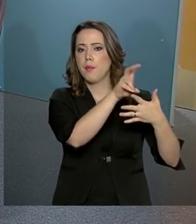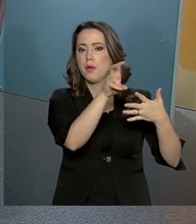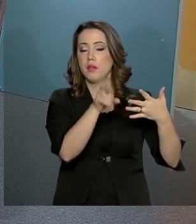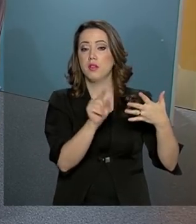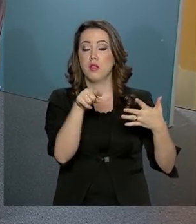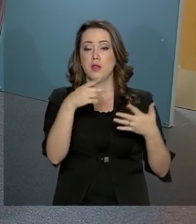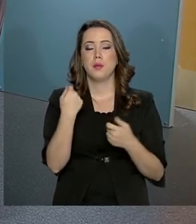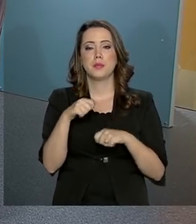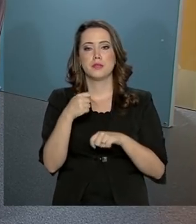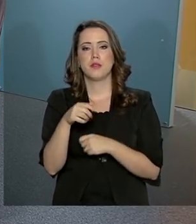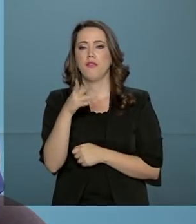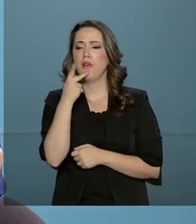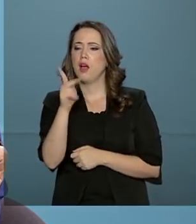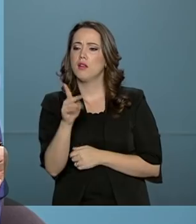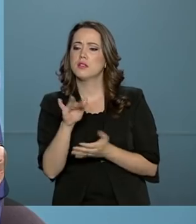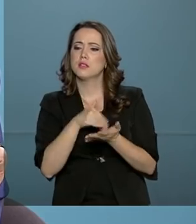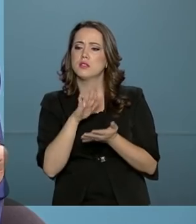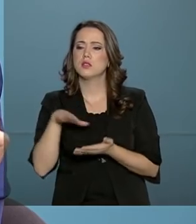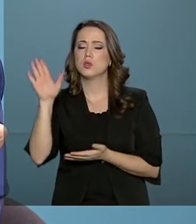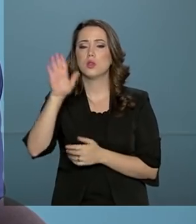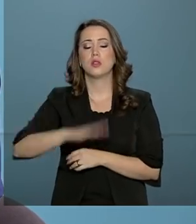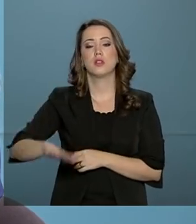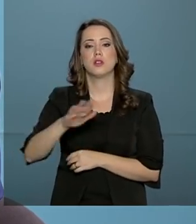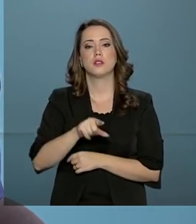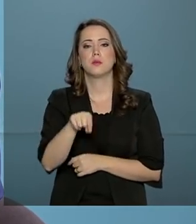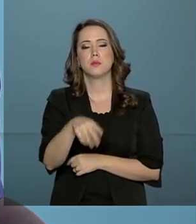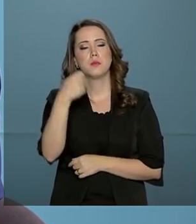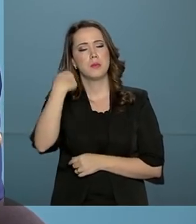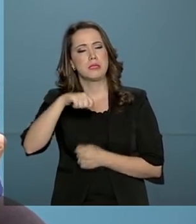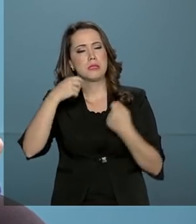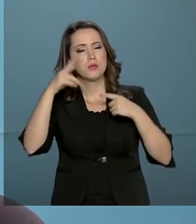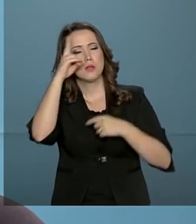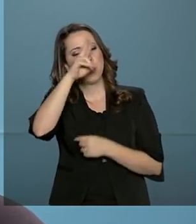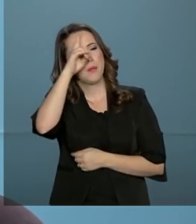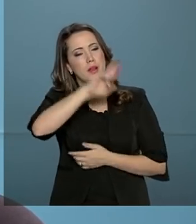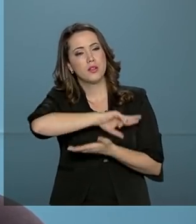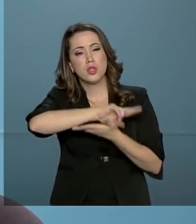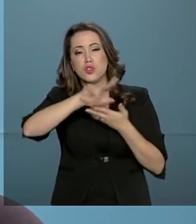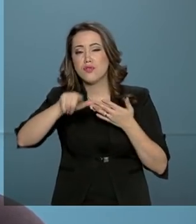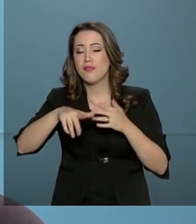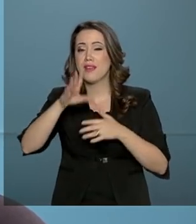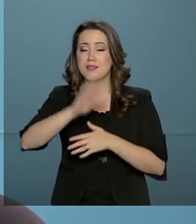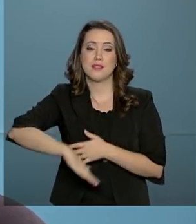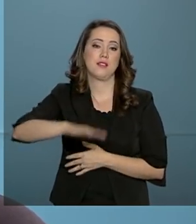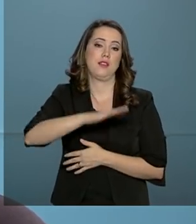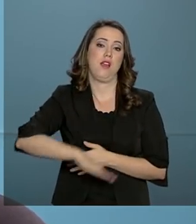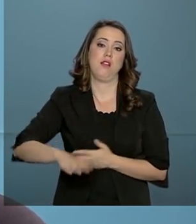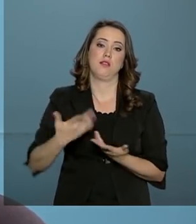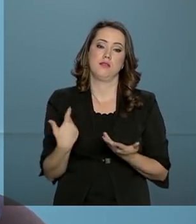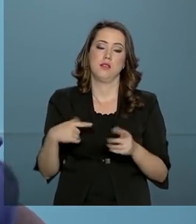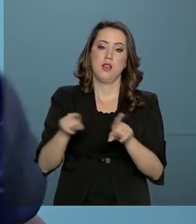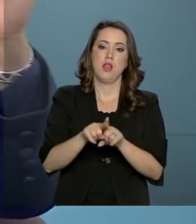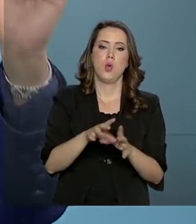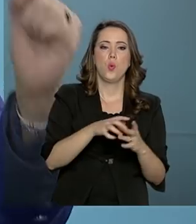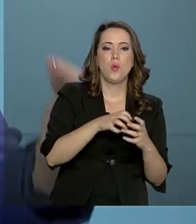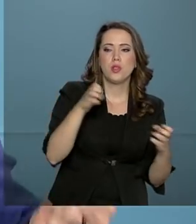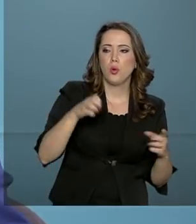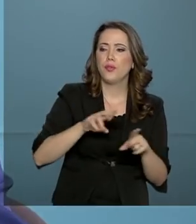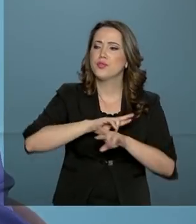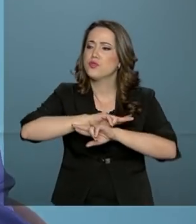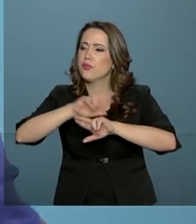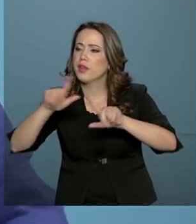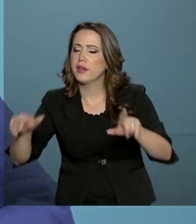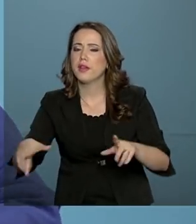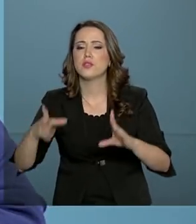que eu tenho criança indígena, eu tenho criança cigana, eu tenho criança quilombola, eu tenho criança com deficiência. Quando eu falo de idoso, eu tenho que lembrar que eu tenho